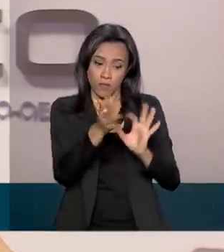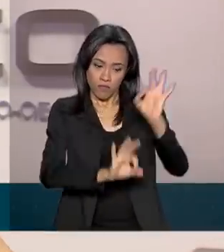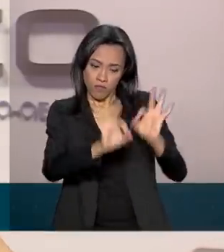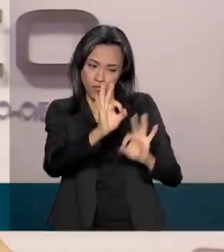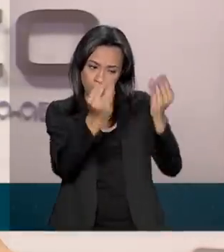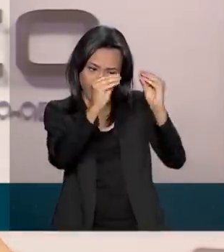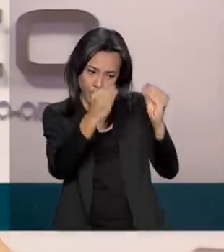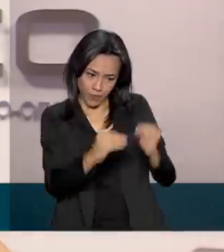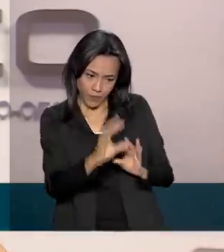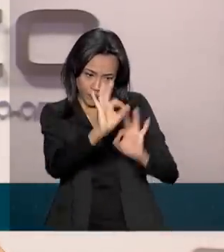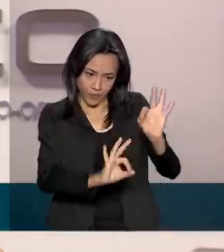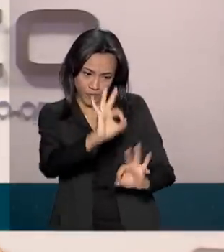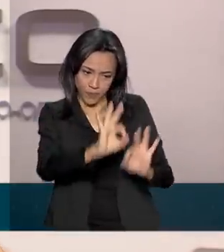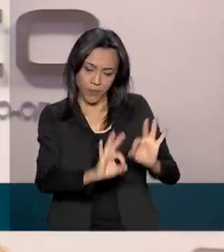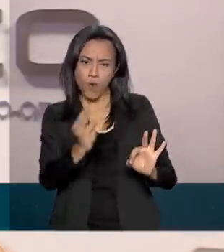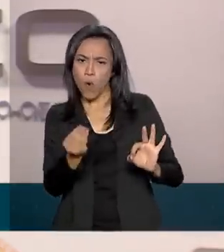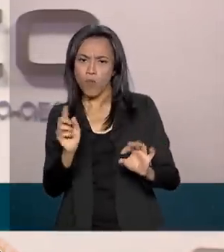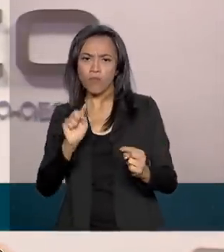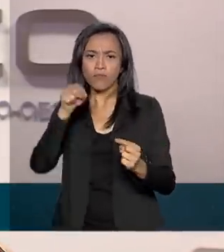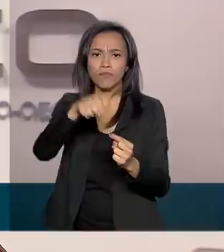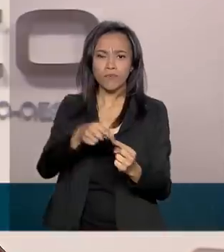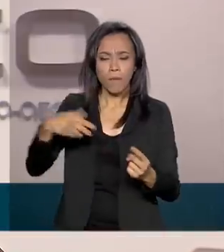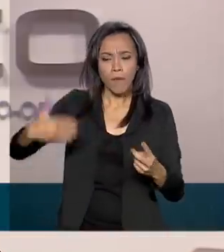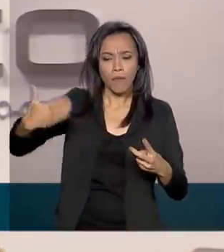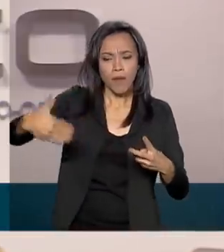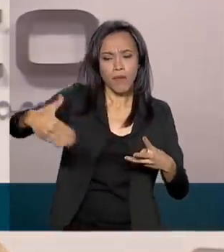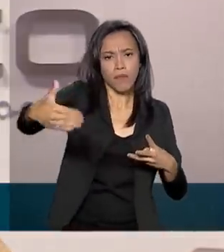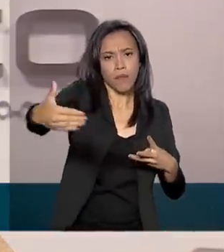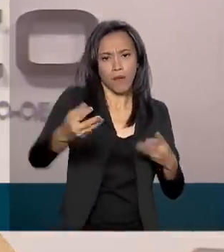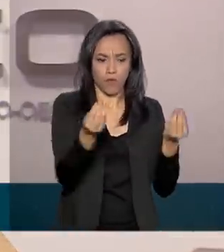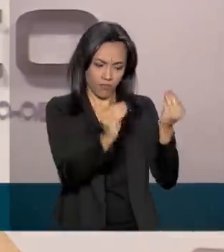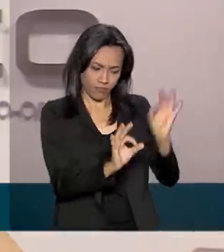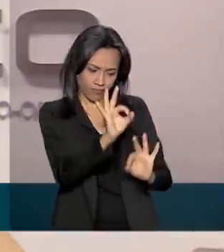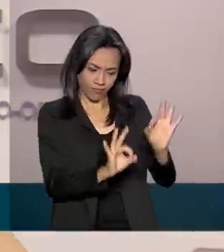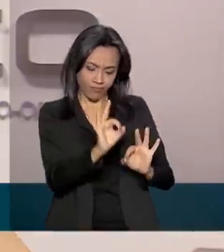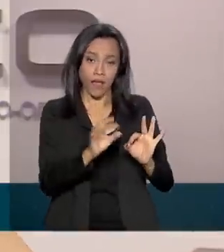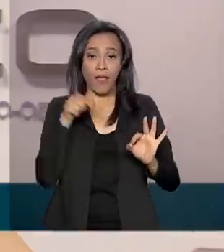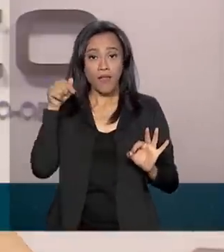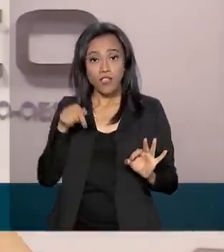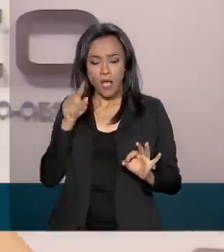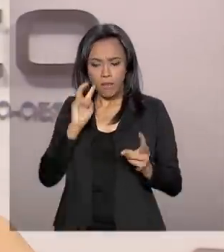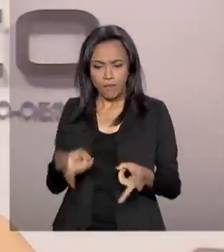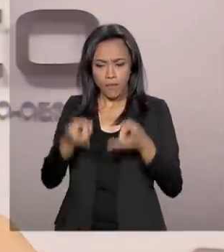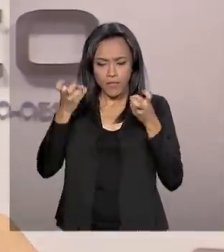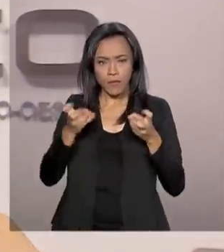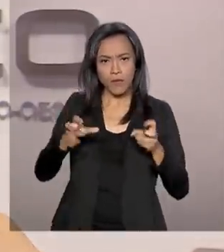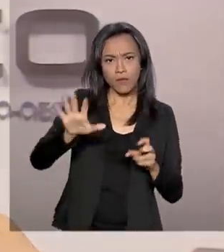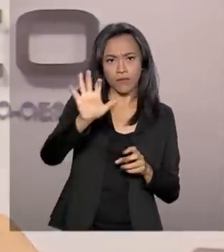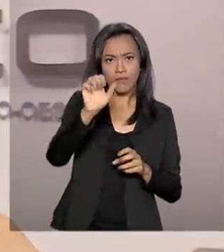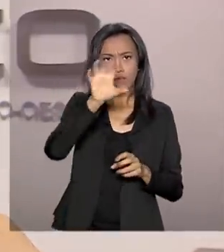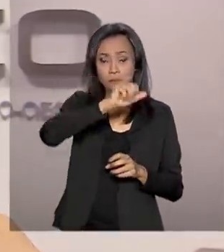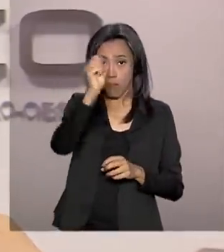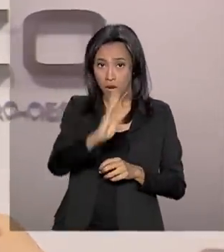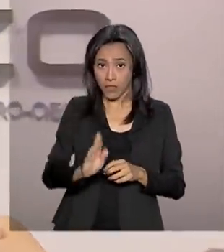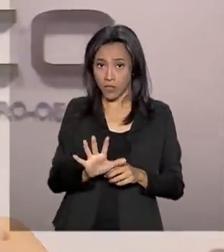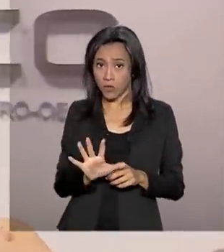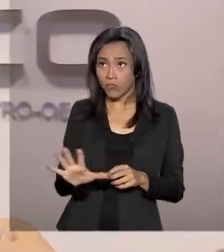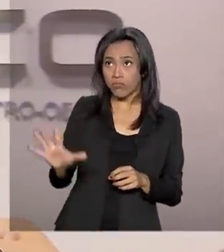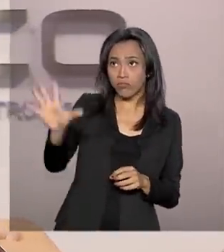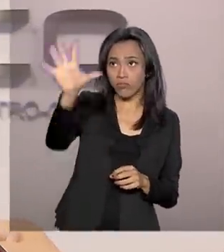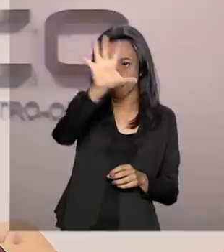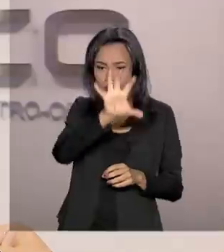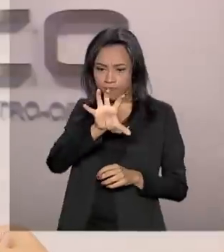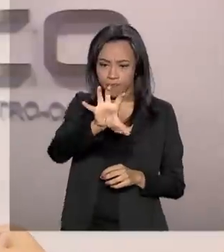programas estruturantes e indicativos, ou seja, identificou na região centro-oeste quais seriam os potenciais e definiu linhas de ações.